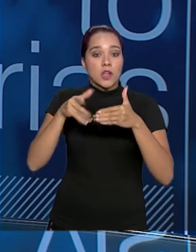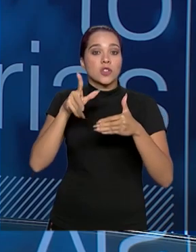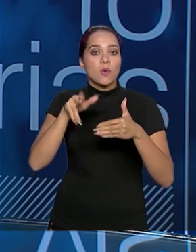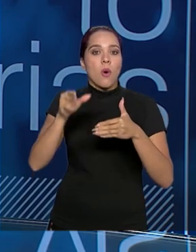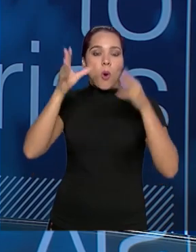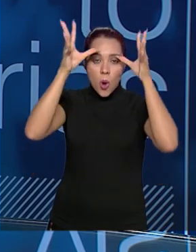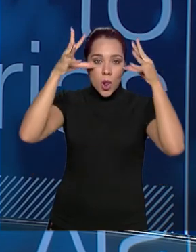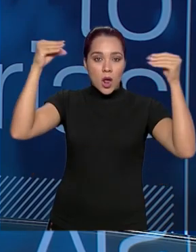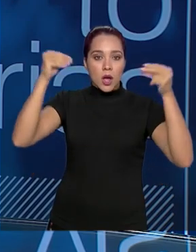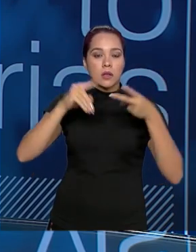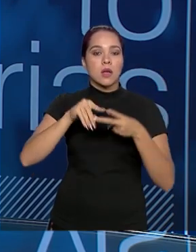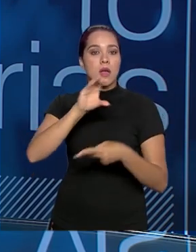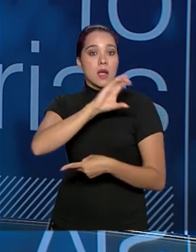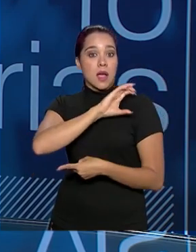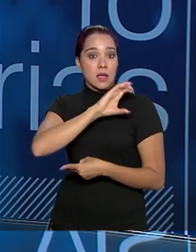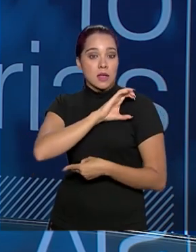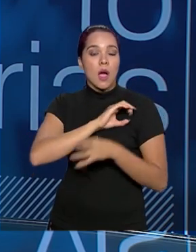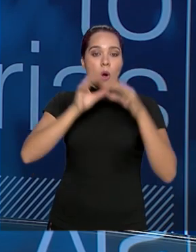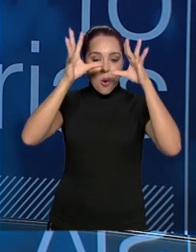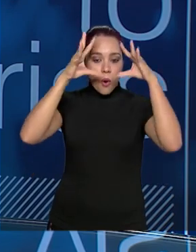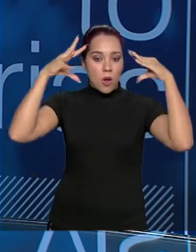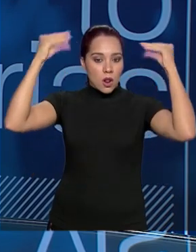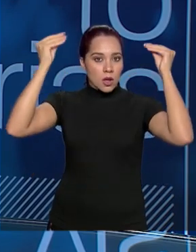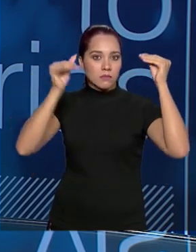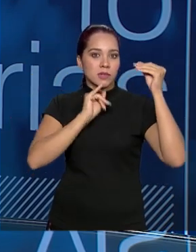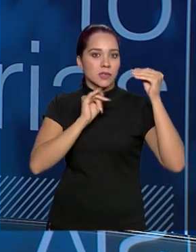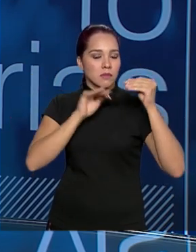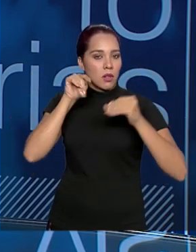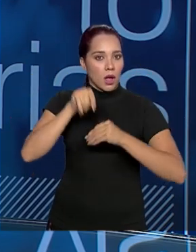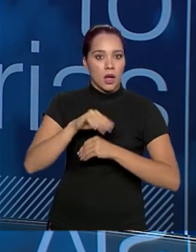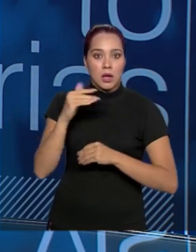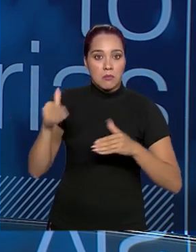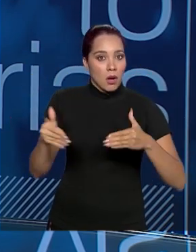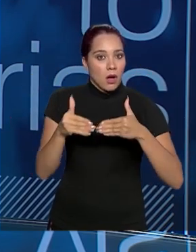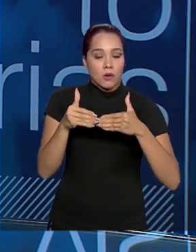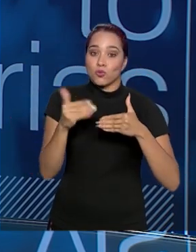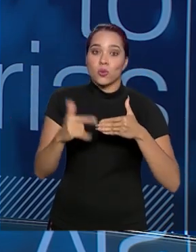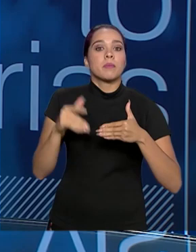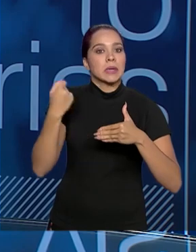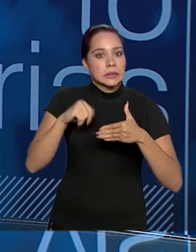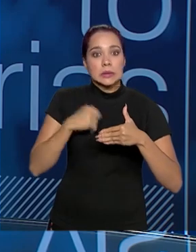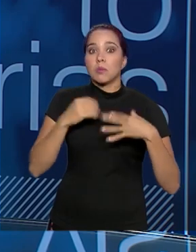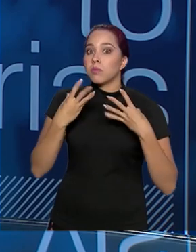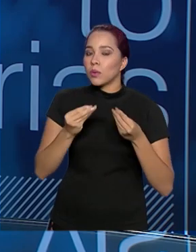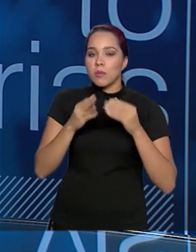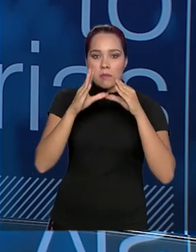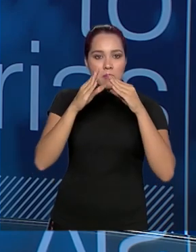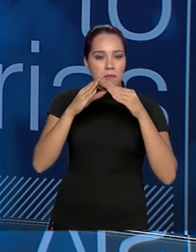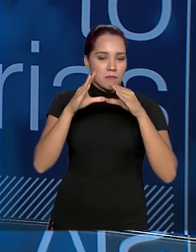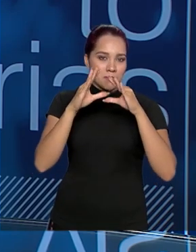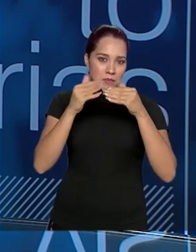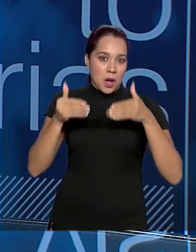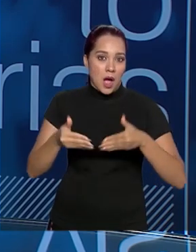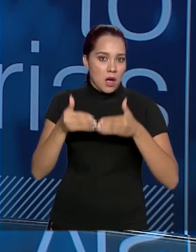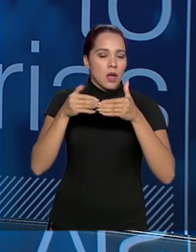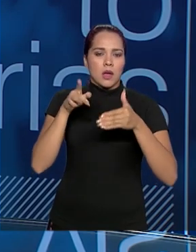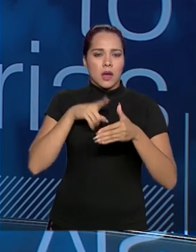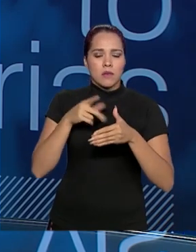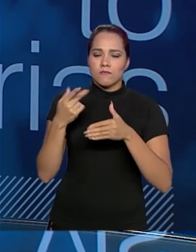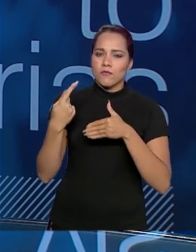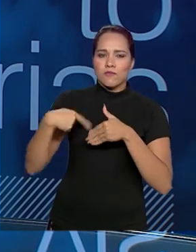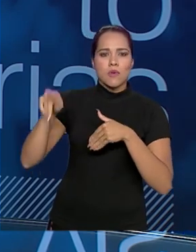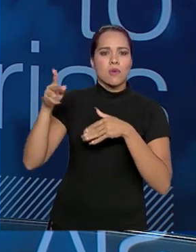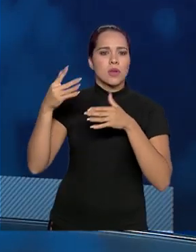caso da Holanda, Canadá. A Holanda, por exemplo, sem barragem não existe. Então, a gente fez um grande treinamento e uma grande